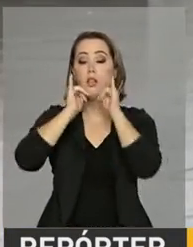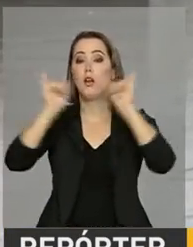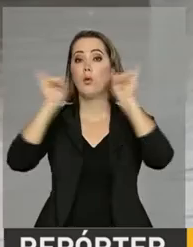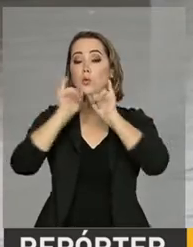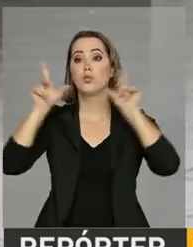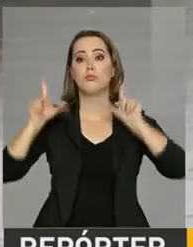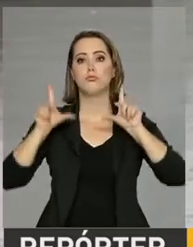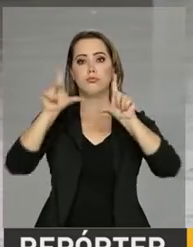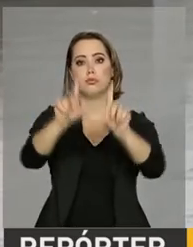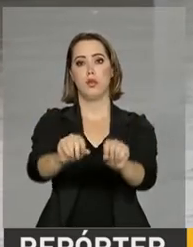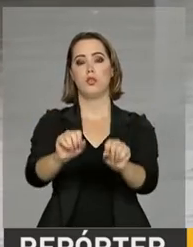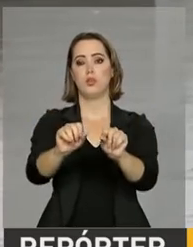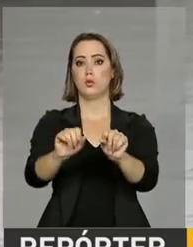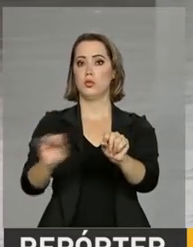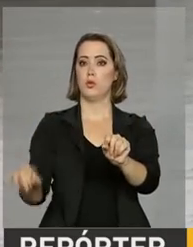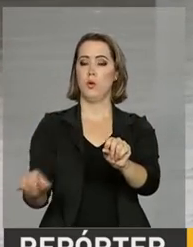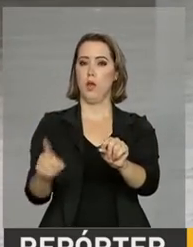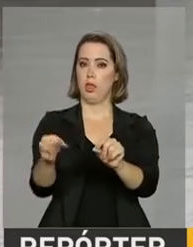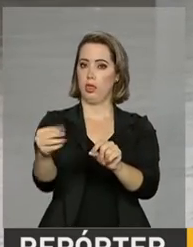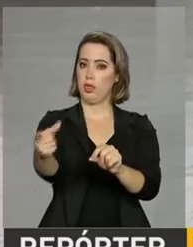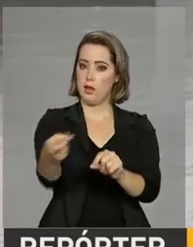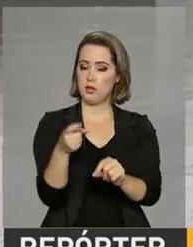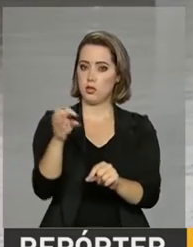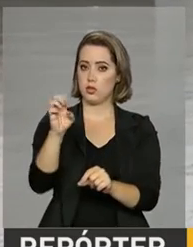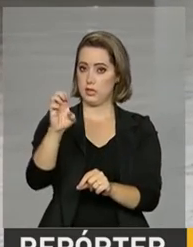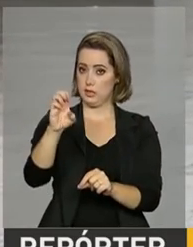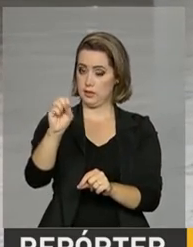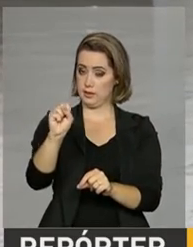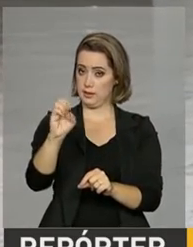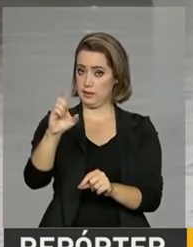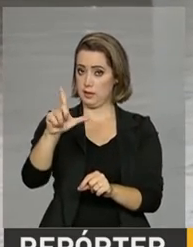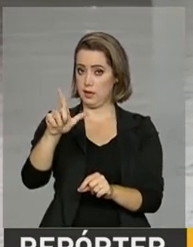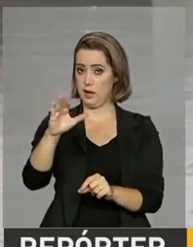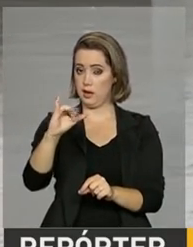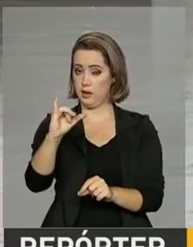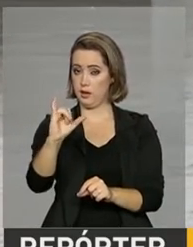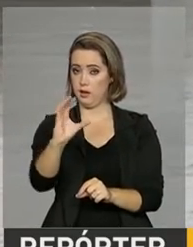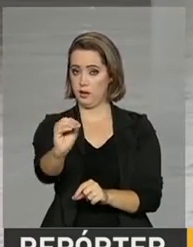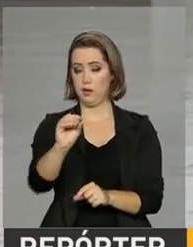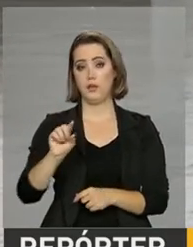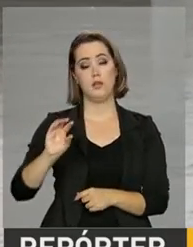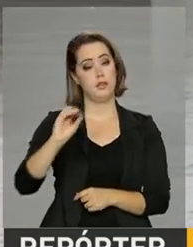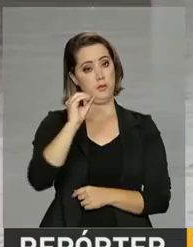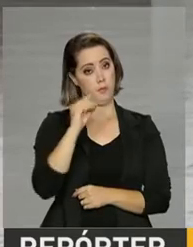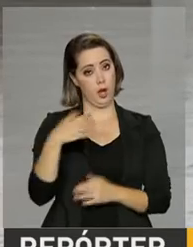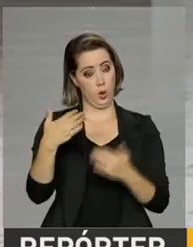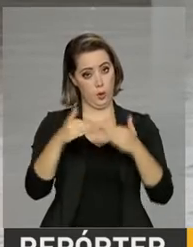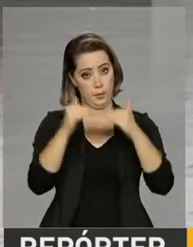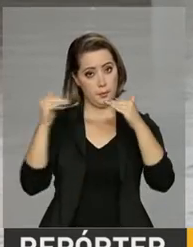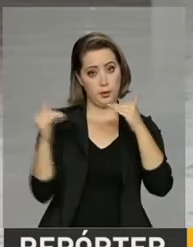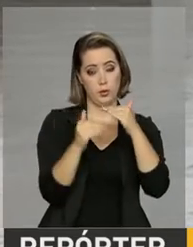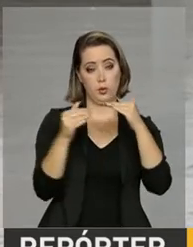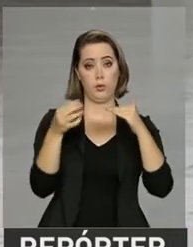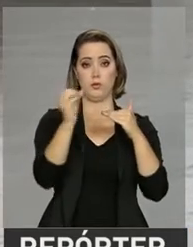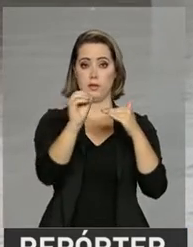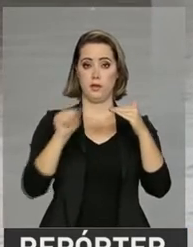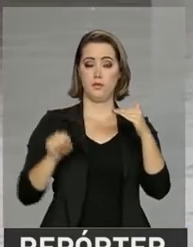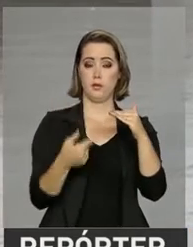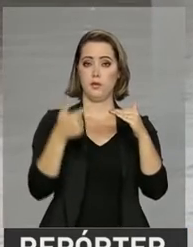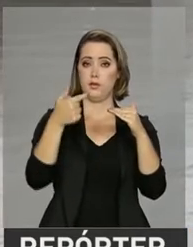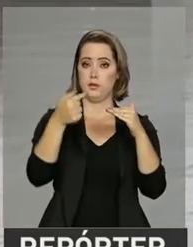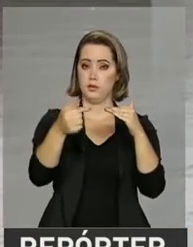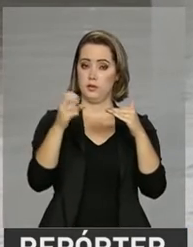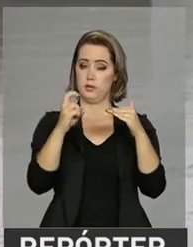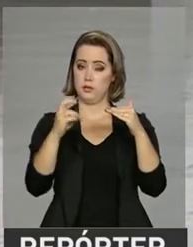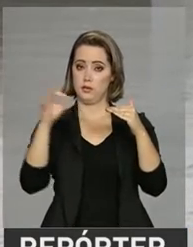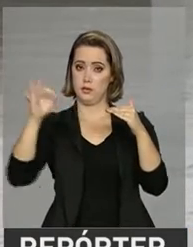reduziu a taxa Selic, que é a taxa básica de juros da economia, em 0,75 ponto percentual, o Banco do Brasil